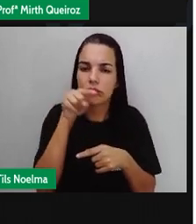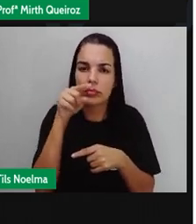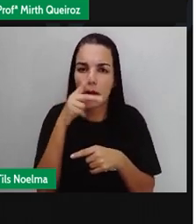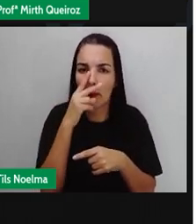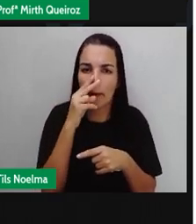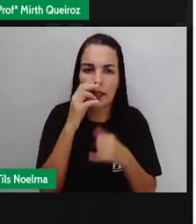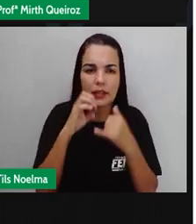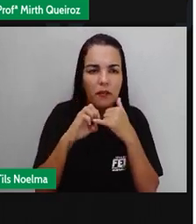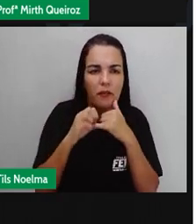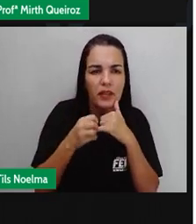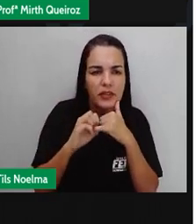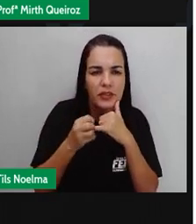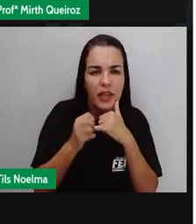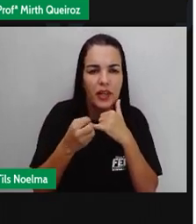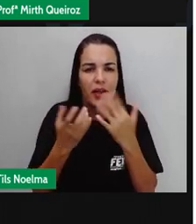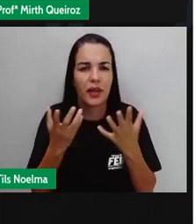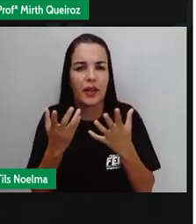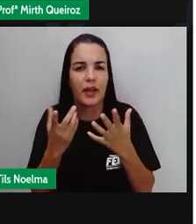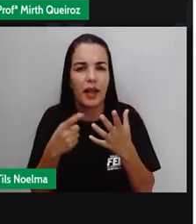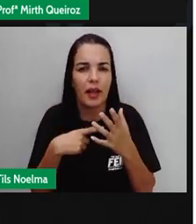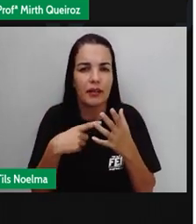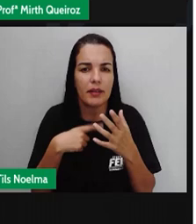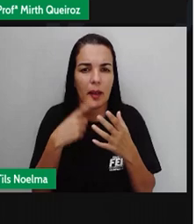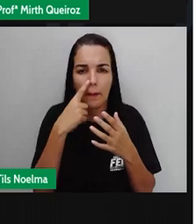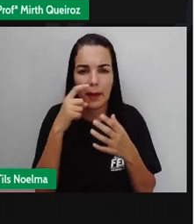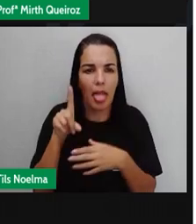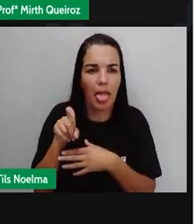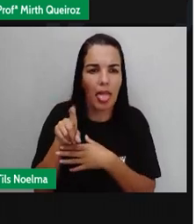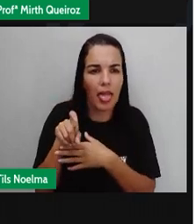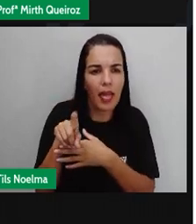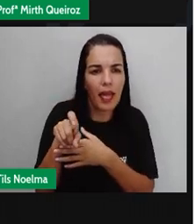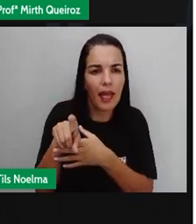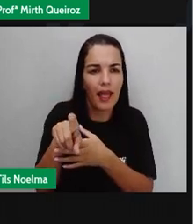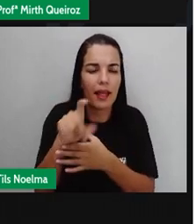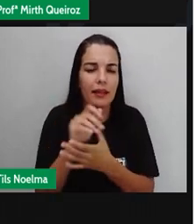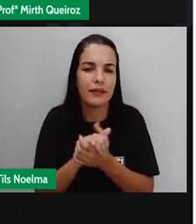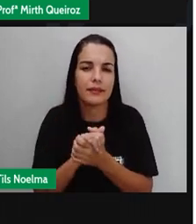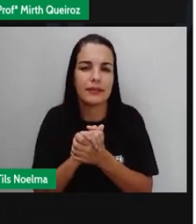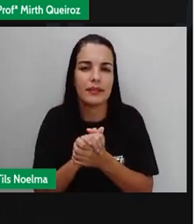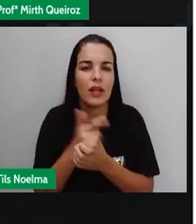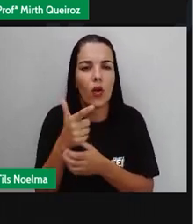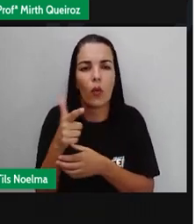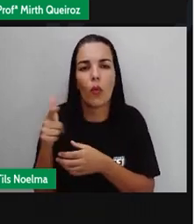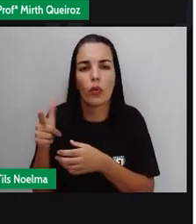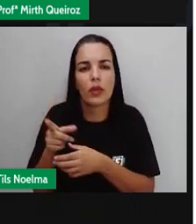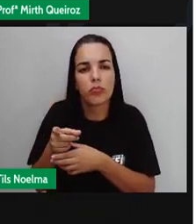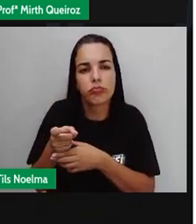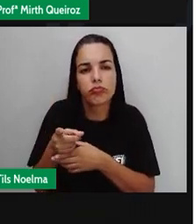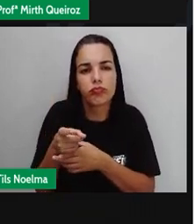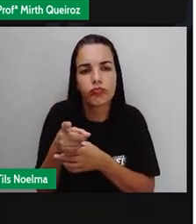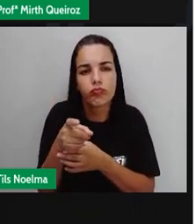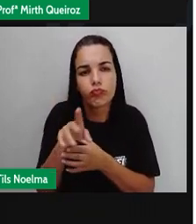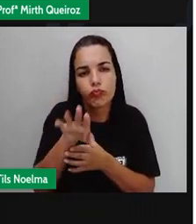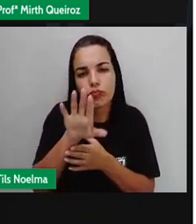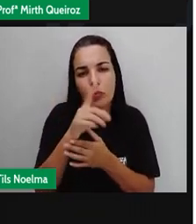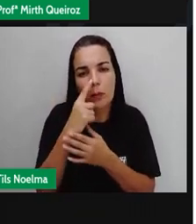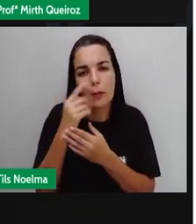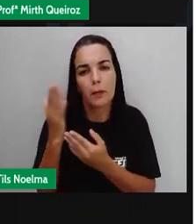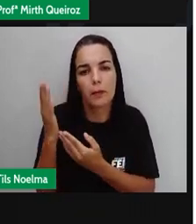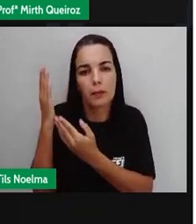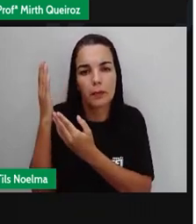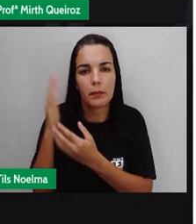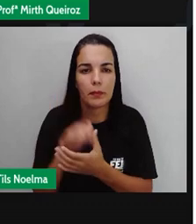feijãozinho, a espiroqueta, que parece uma espiral, entre outros, como vocês podem ver na figura.